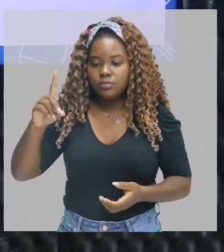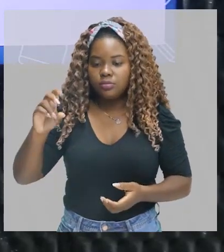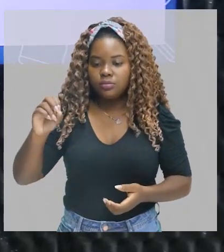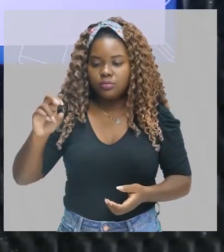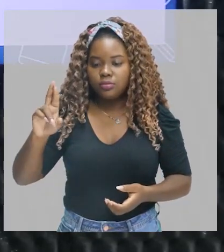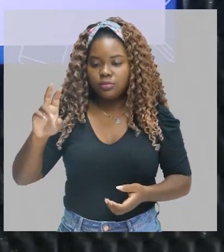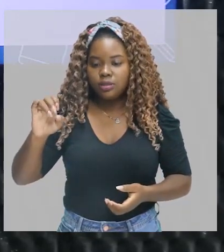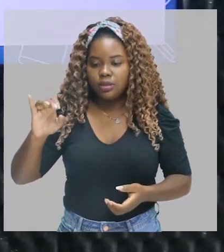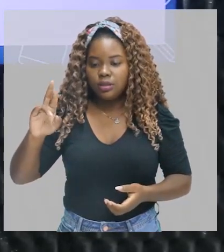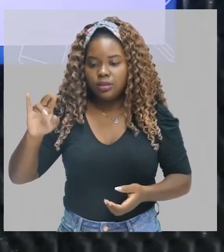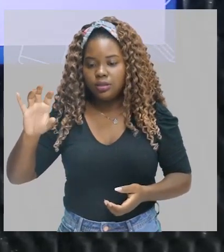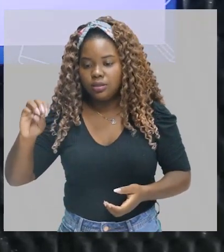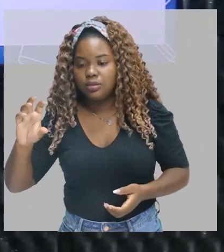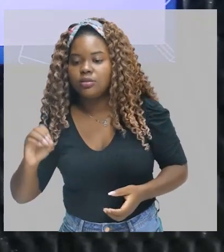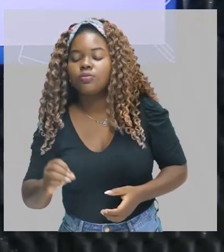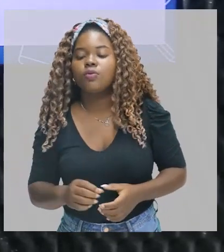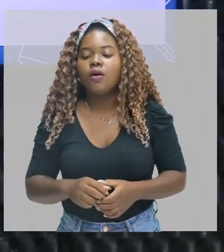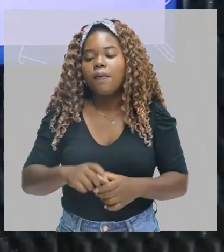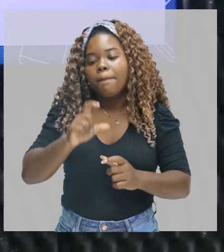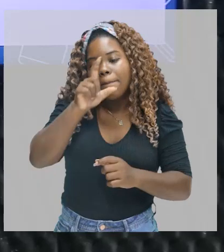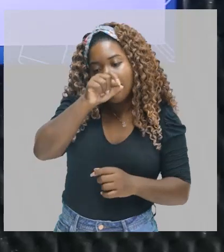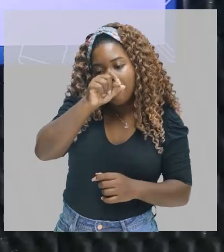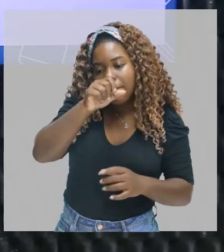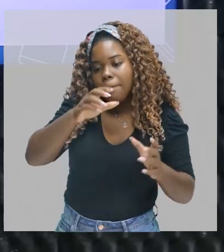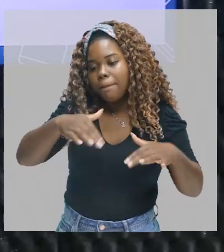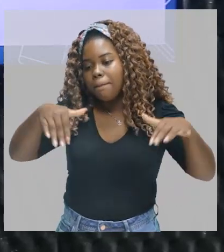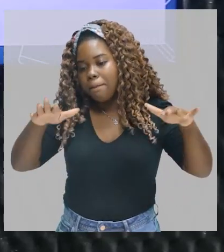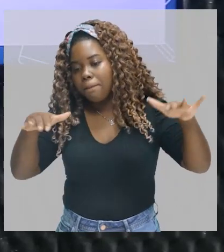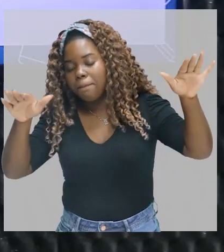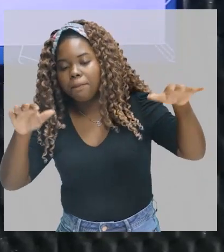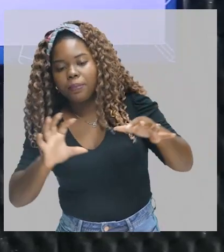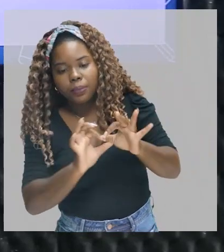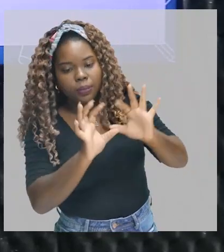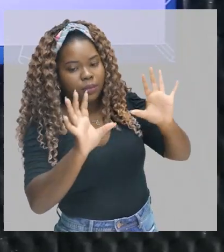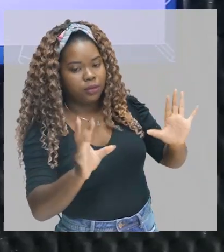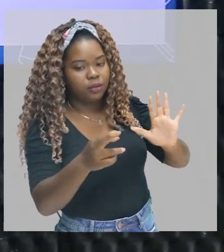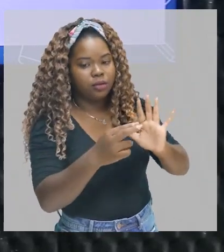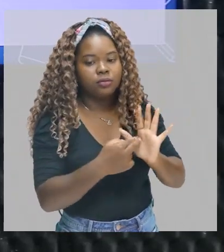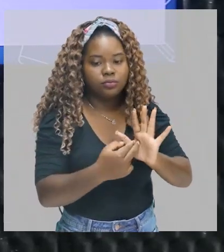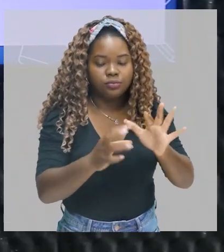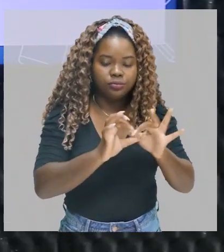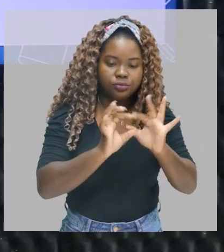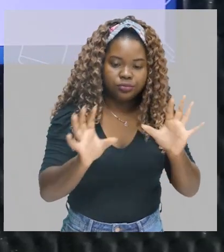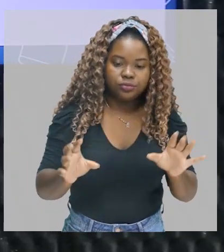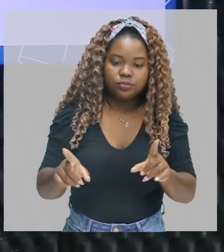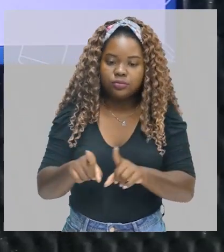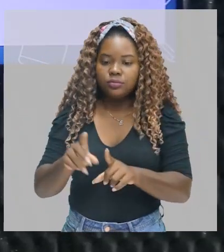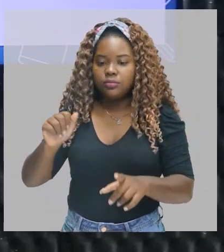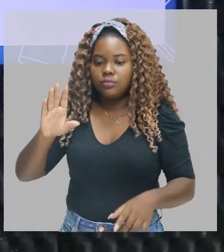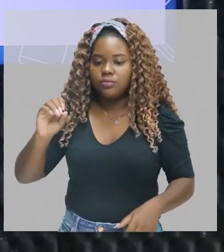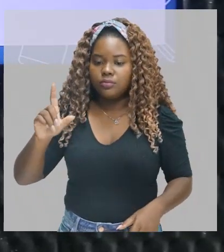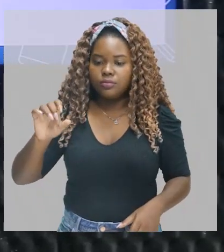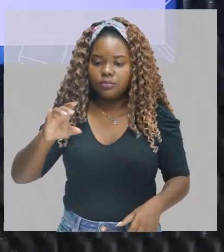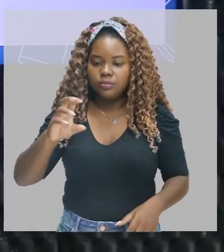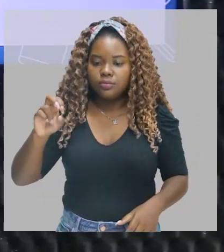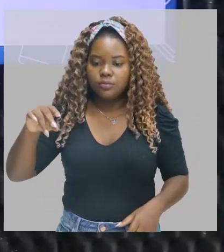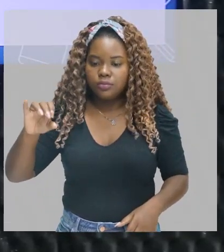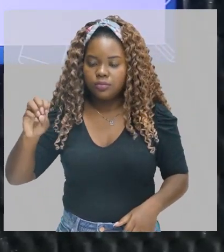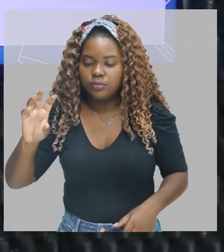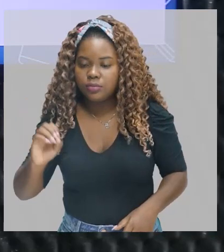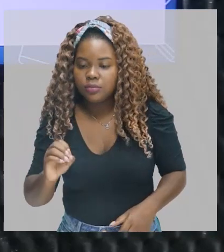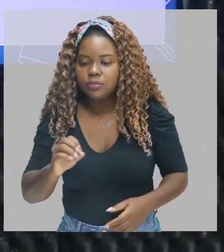pelo pássaro condor de liberdade. E aí marca também o abolicionismo, que é o movimento que está